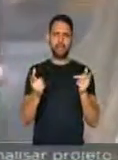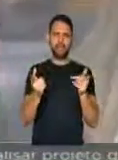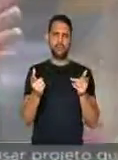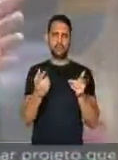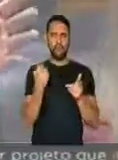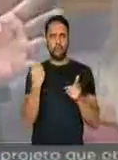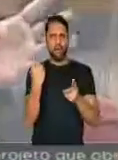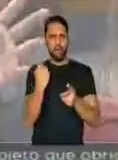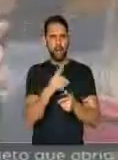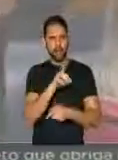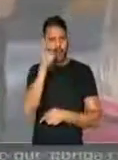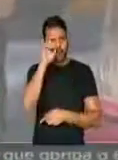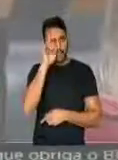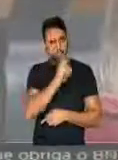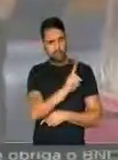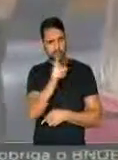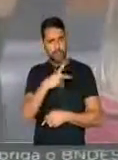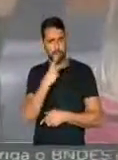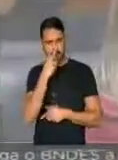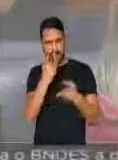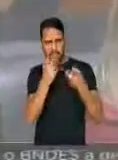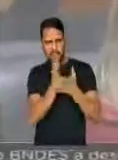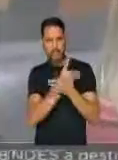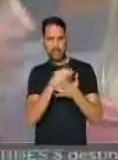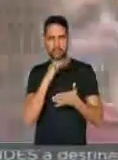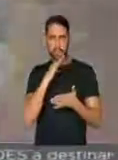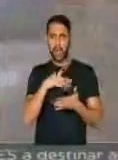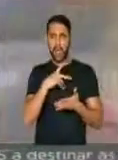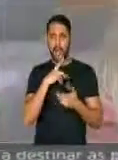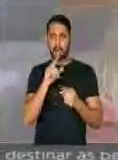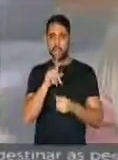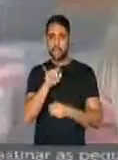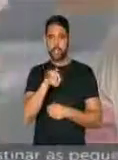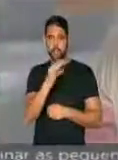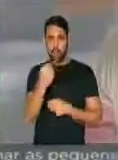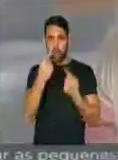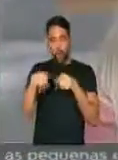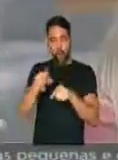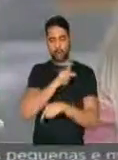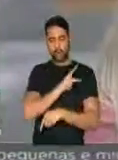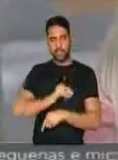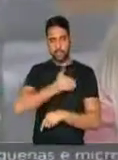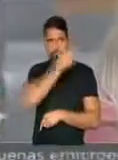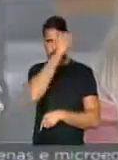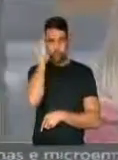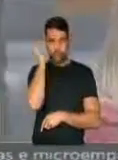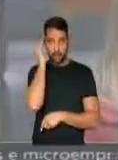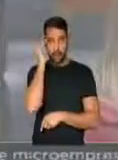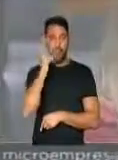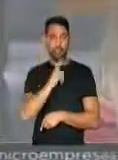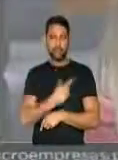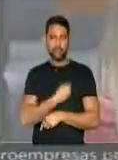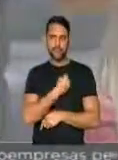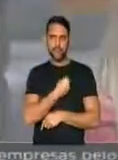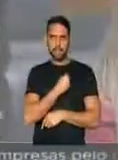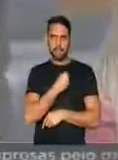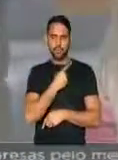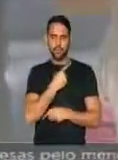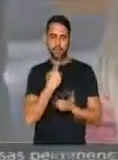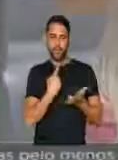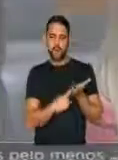cada dia que passa as coisas pioram. Além da denúncia contra o senhor Michel Temer, nós temos uma